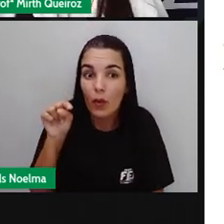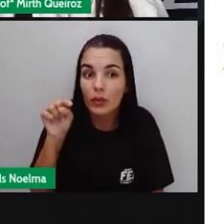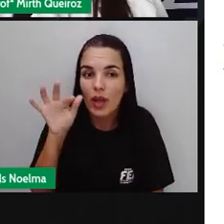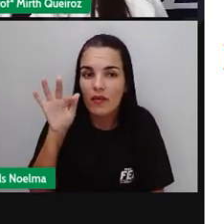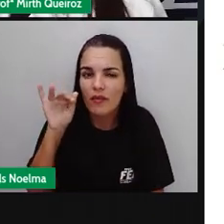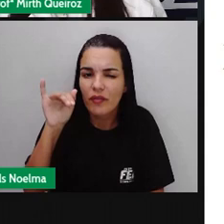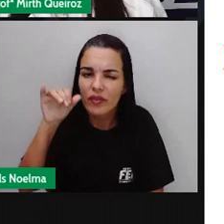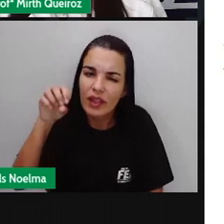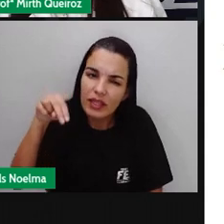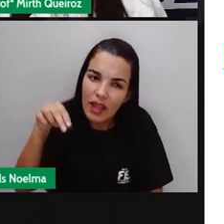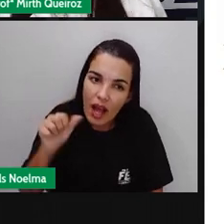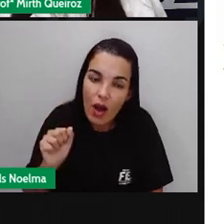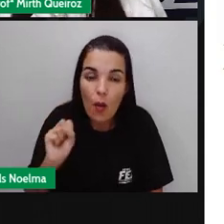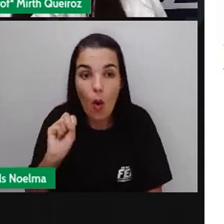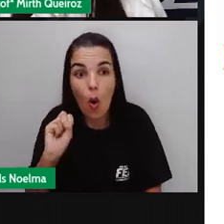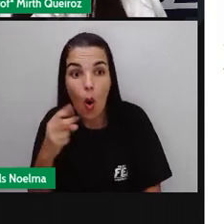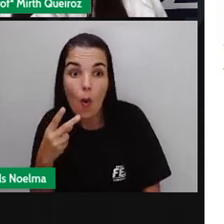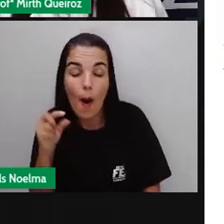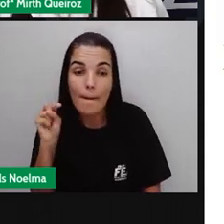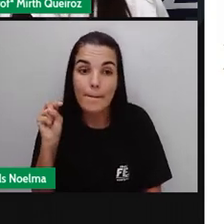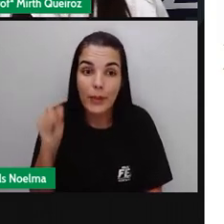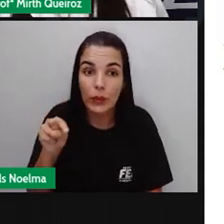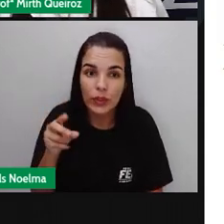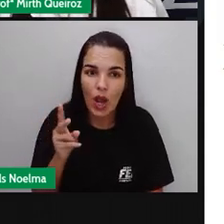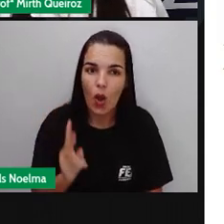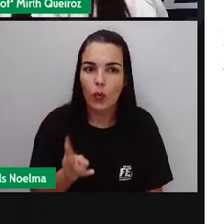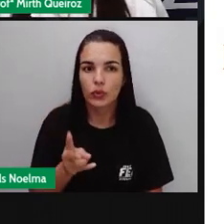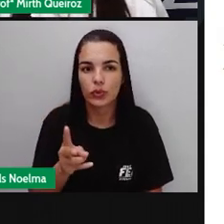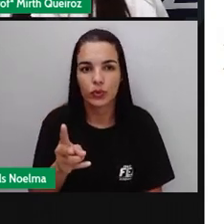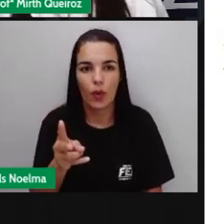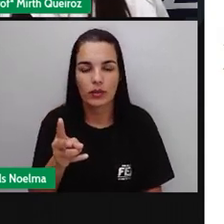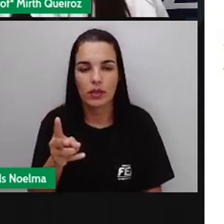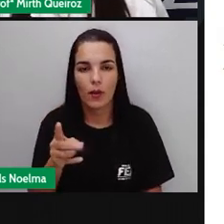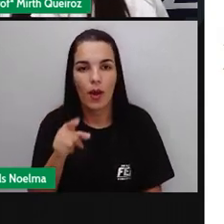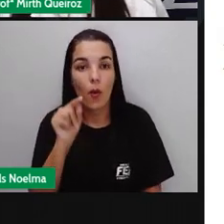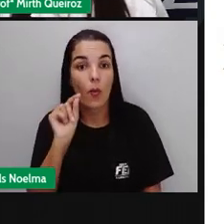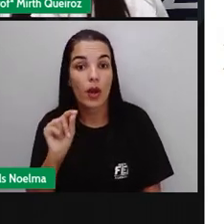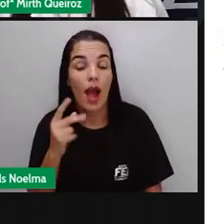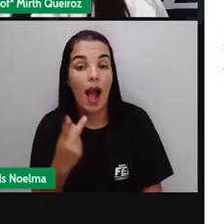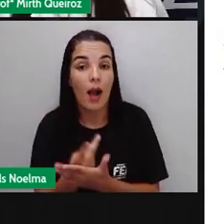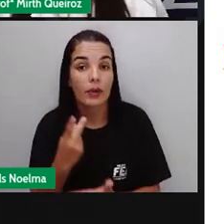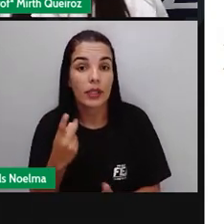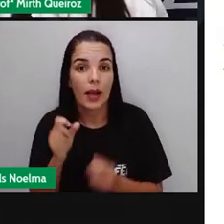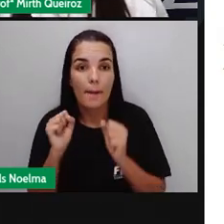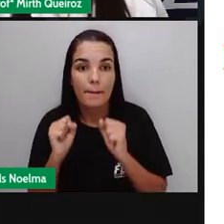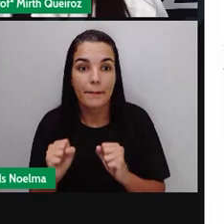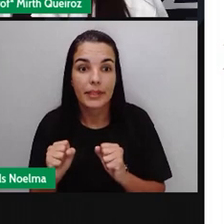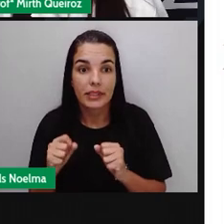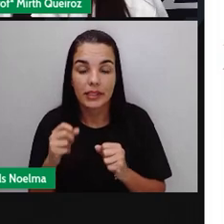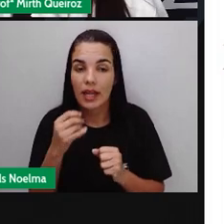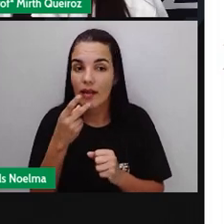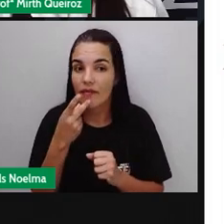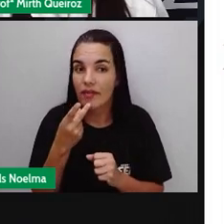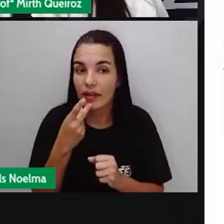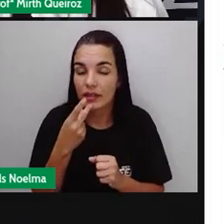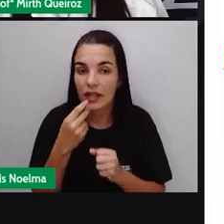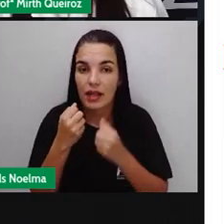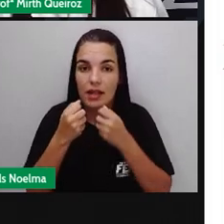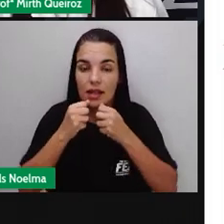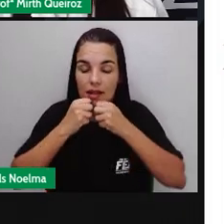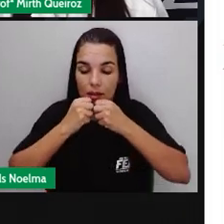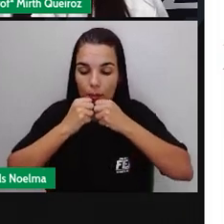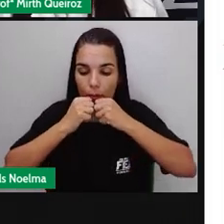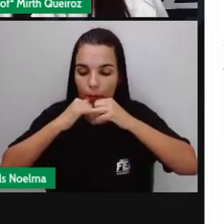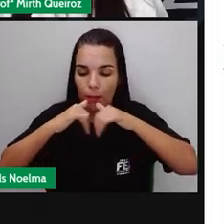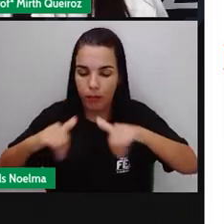ponto de continuação. Mas o ponto em si, ele é empregado no final de frases declarativas e